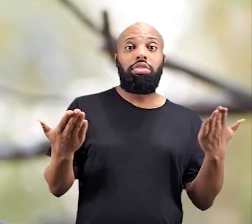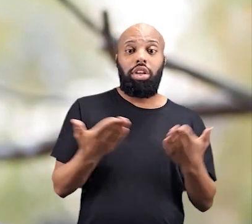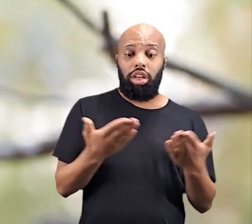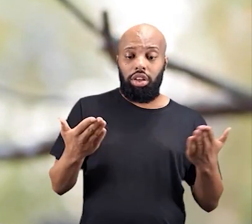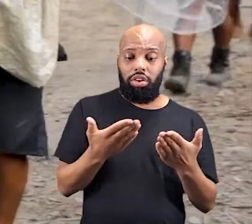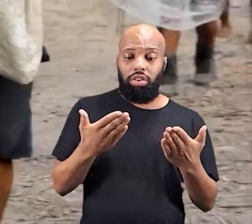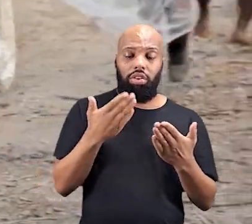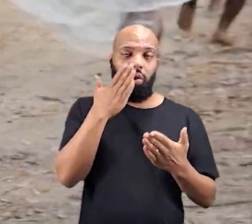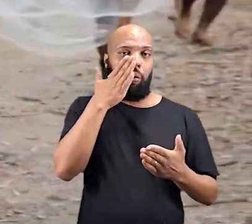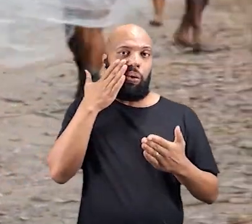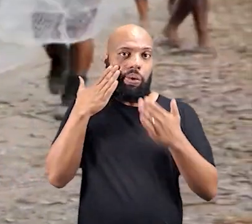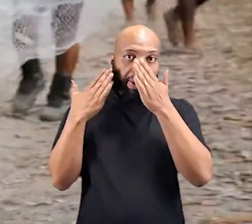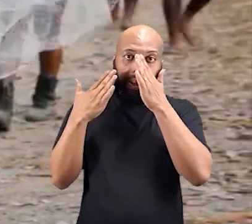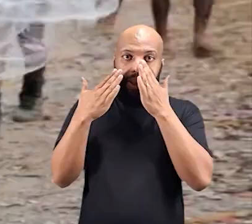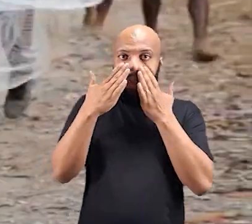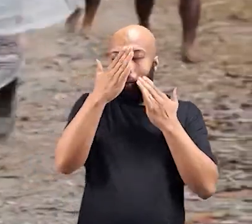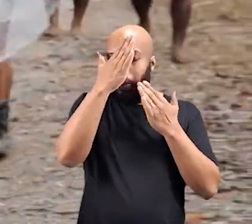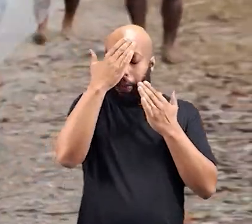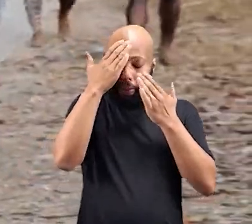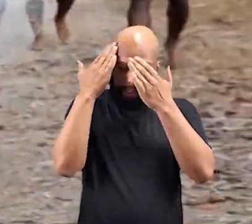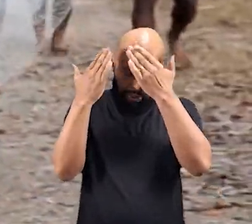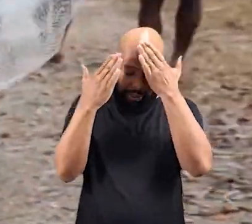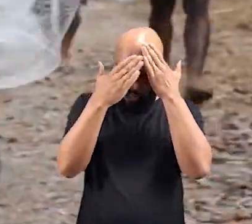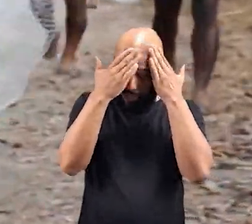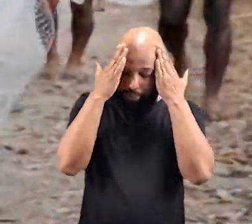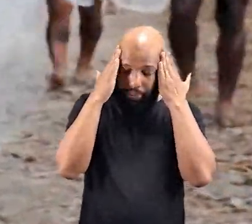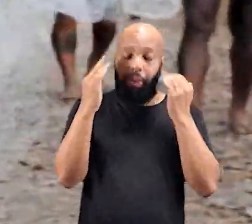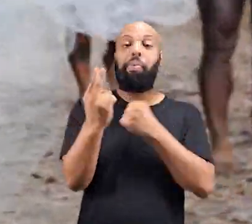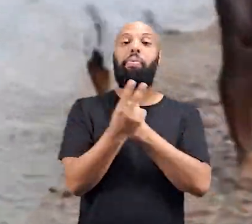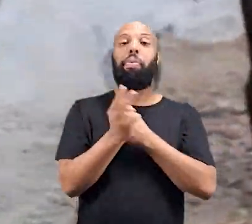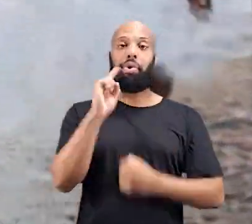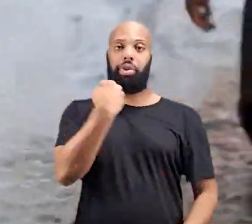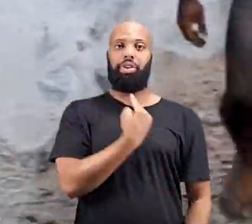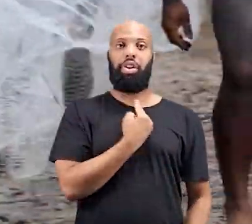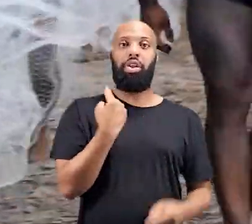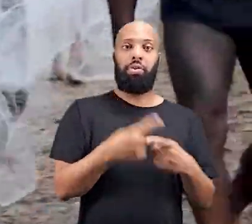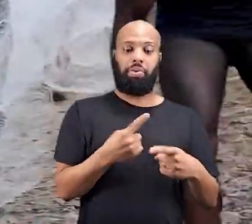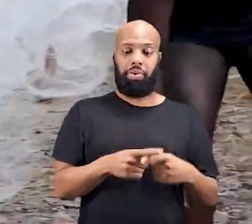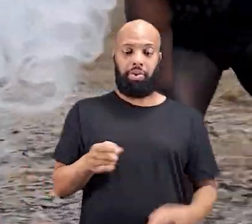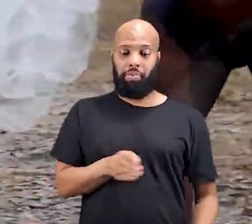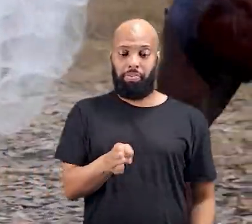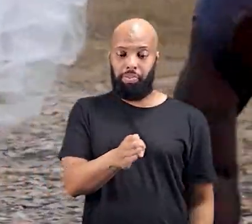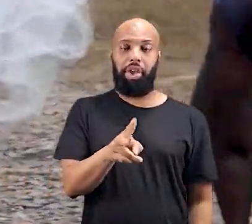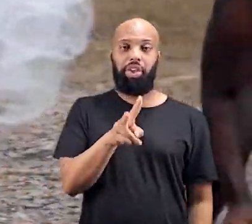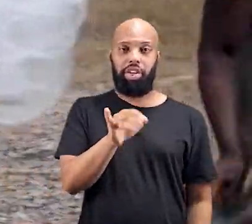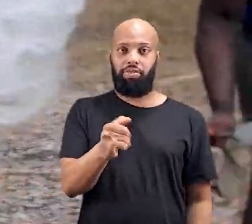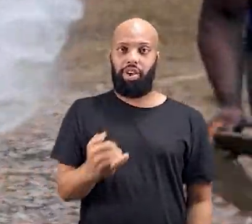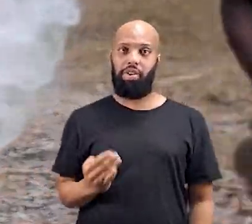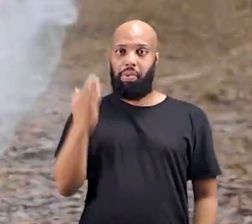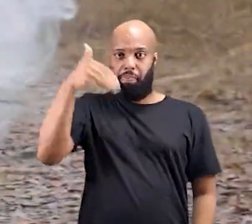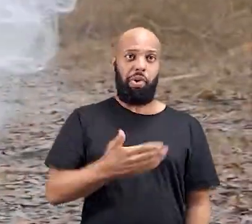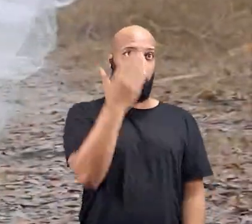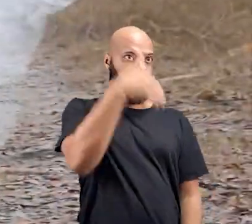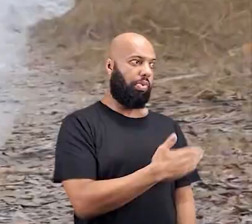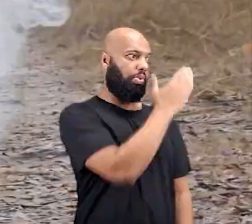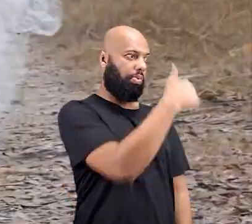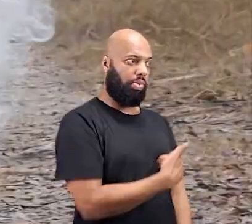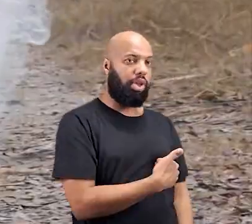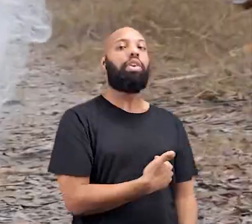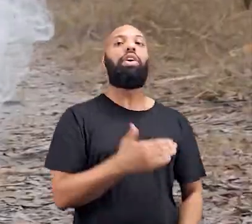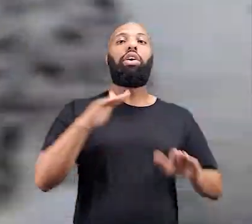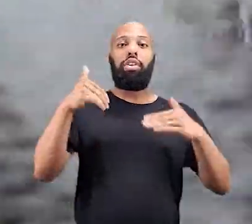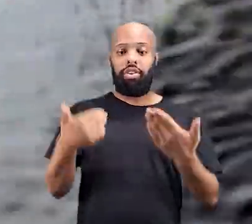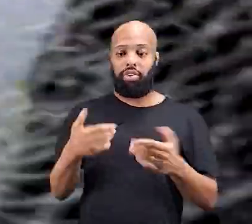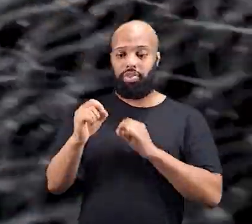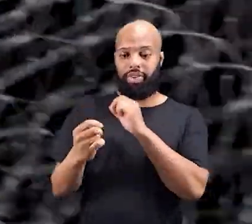muito. Então, acompanha aquilo ali para o peixe não fugir, né? Por isso